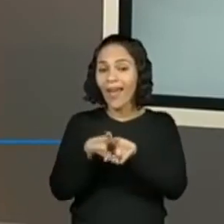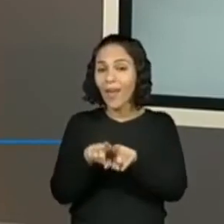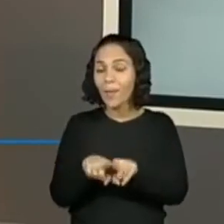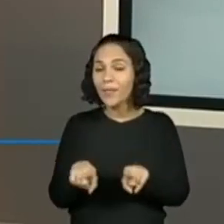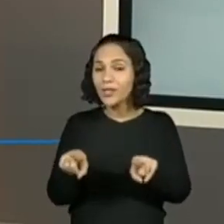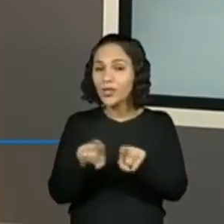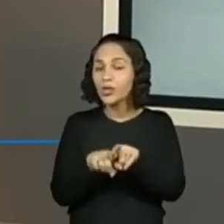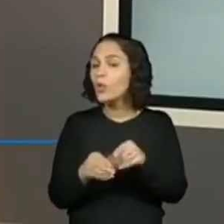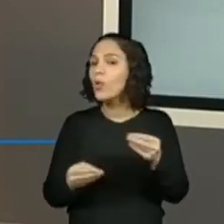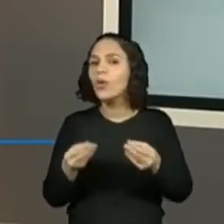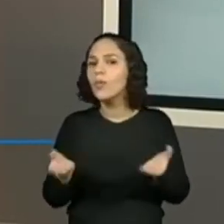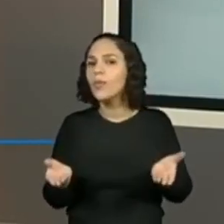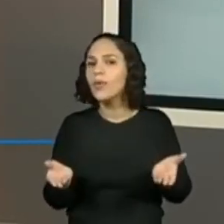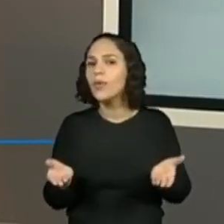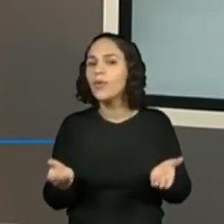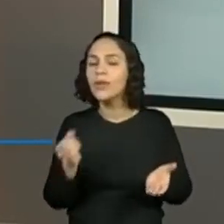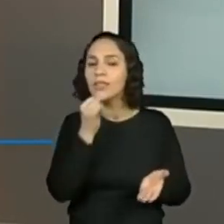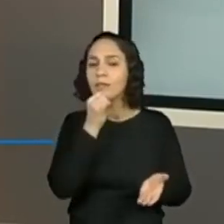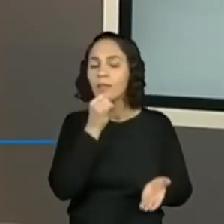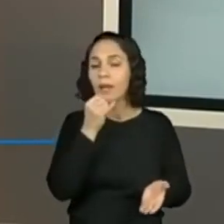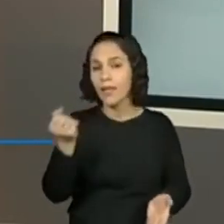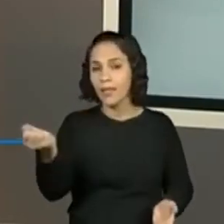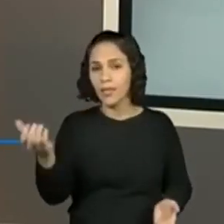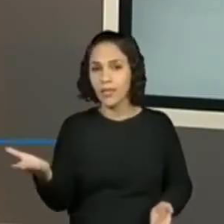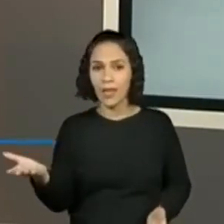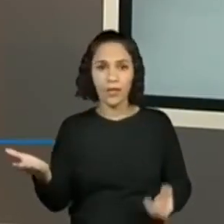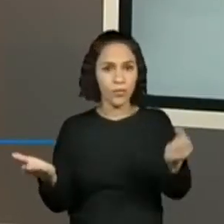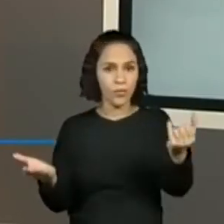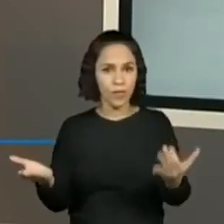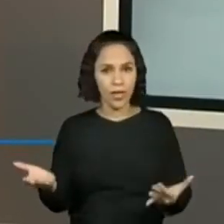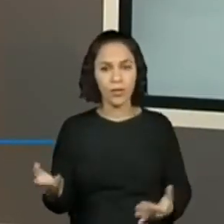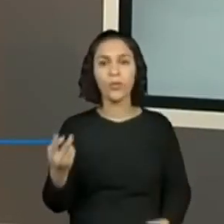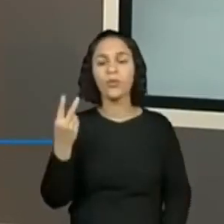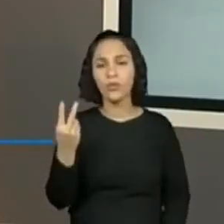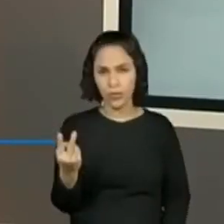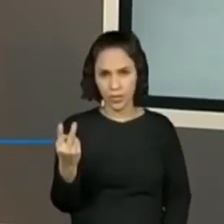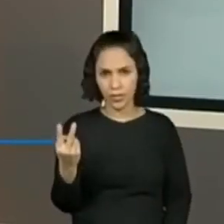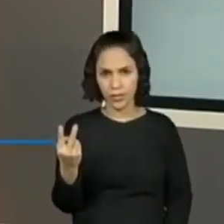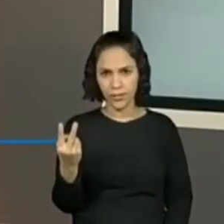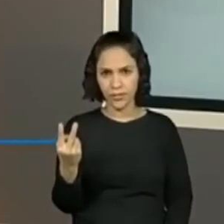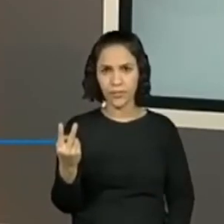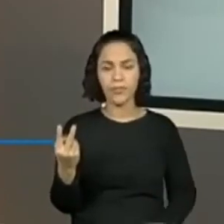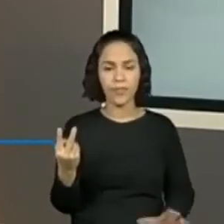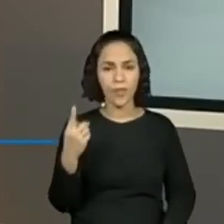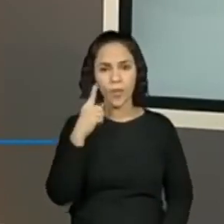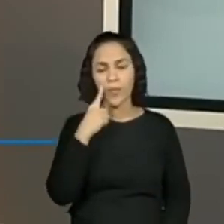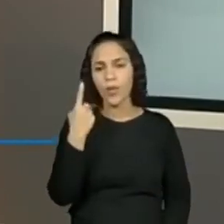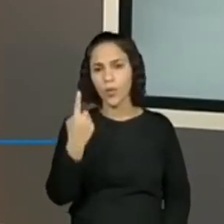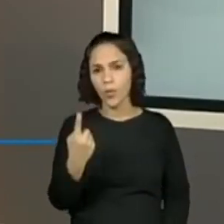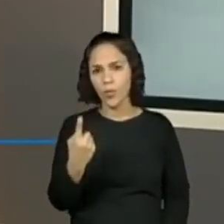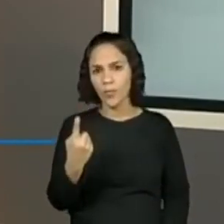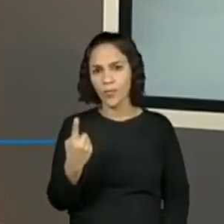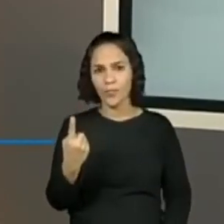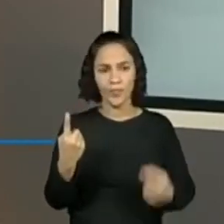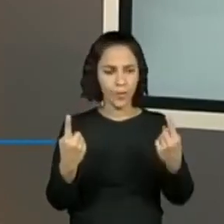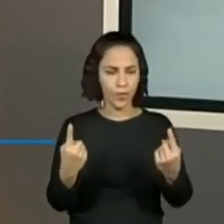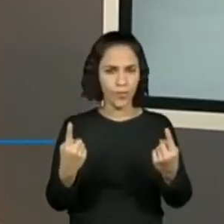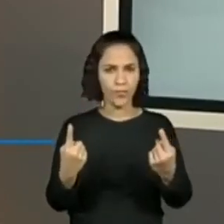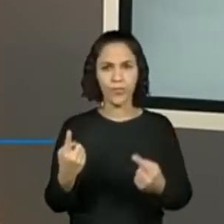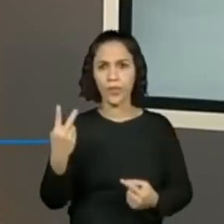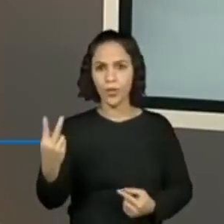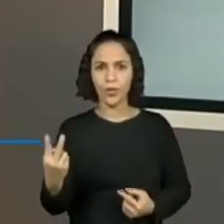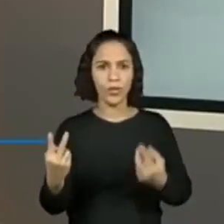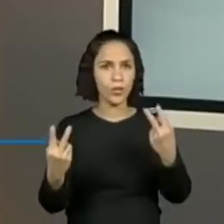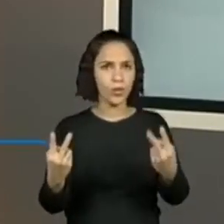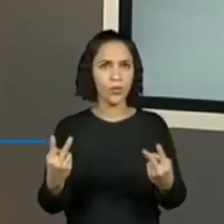é só a gente pensar. Vamos lá. Quantos dados a gente tem e quais seriam os números repetidos? Um e um, dois e dois, três